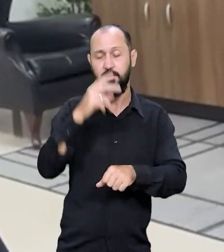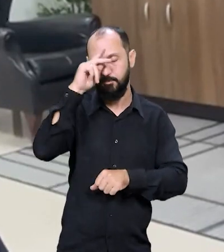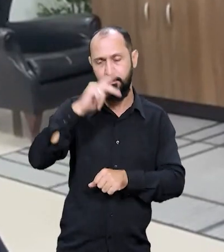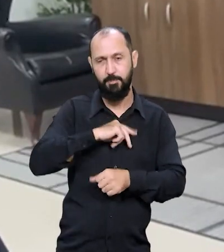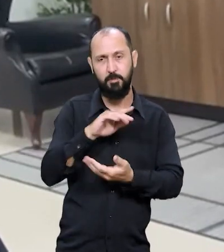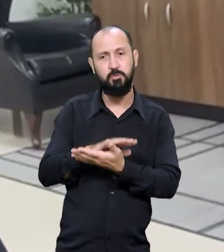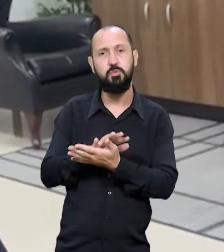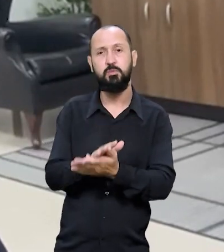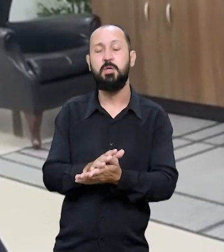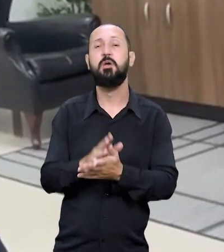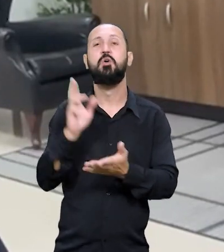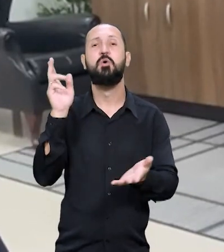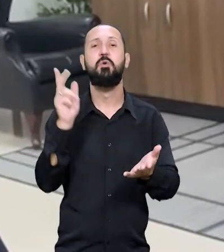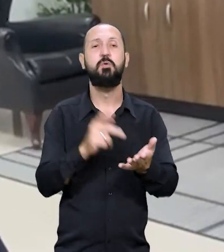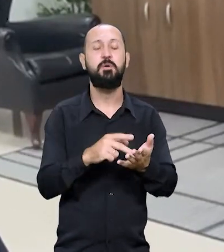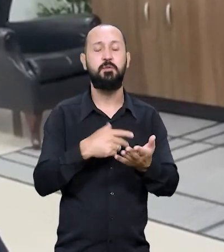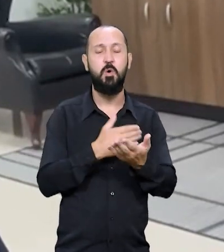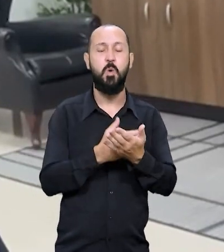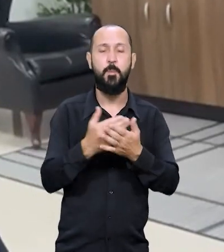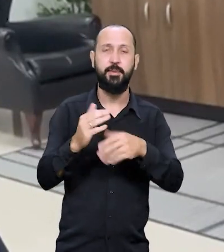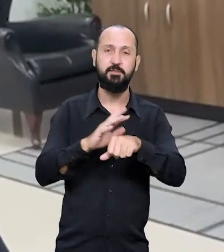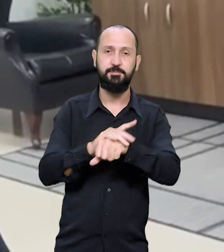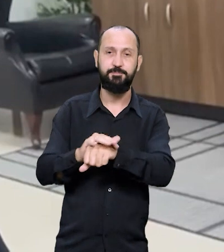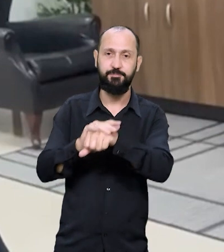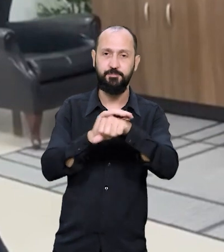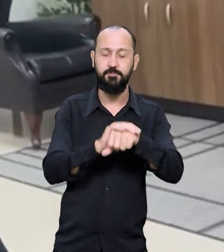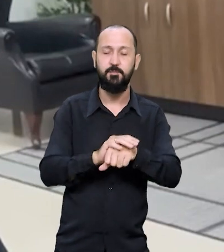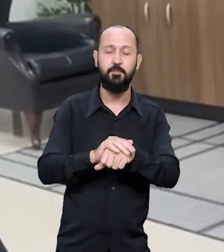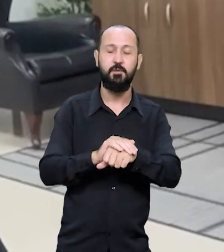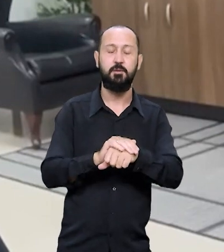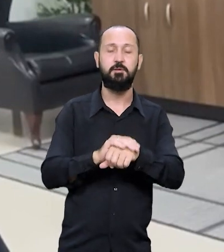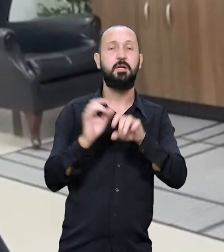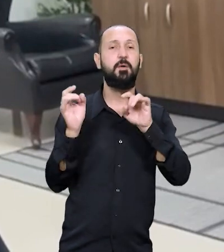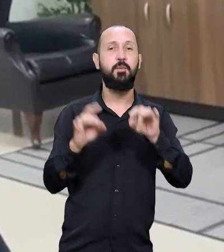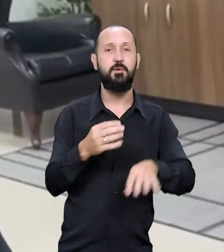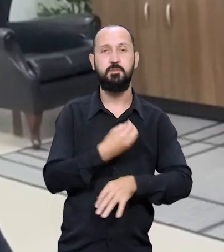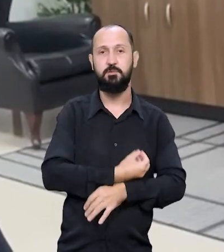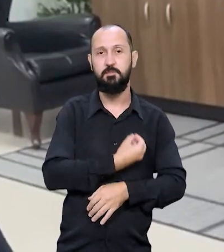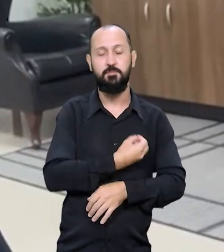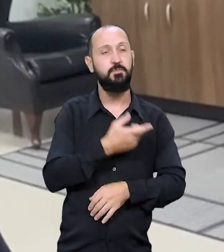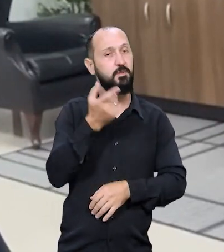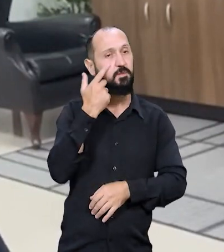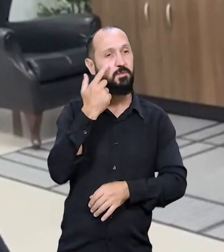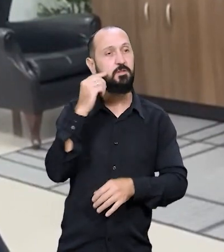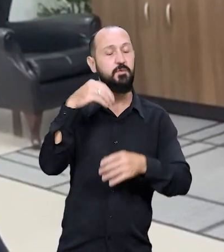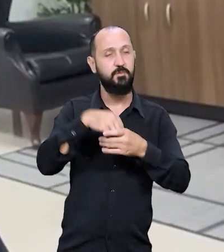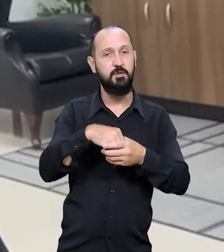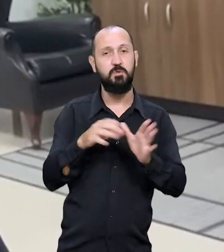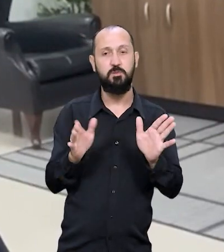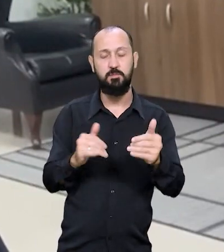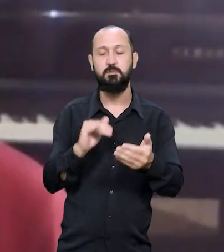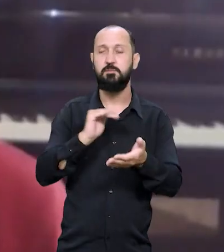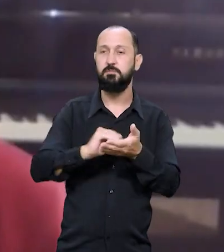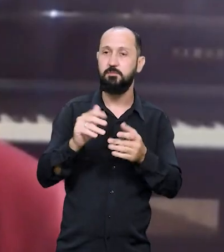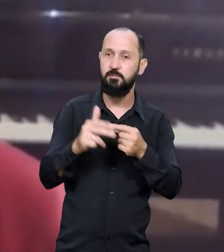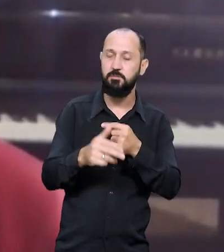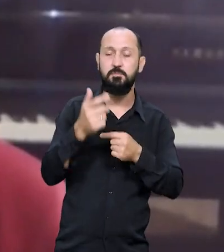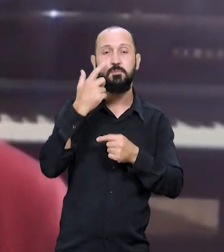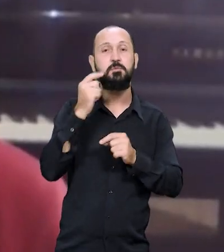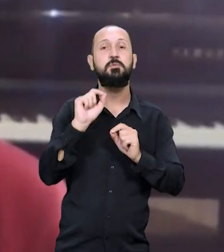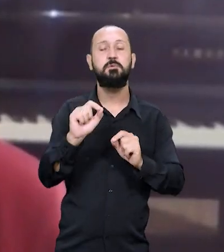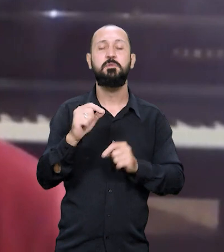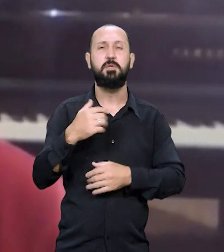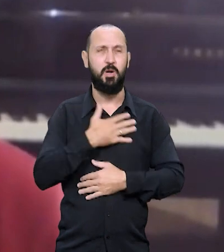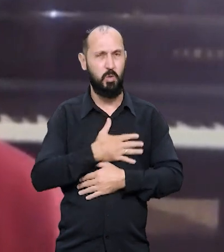excluindo, se isolando, e aí sim ele vai adorrecendo e desistindo da vida, que é o que a gente vê muitas vezes em consultório. A forma